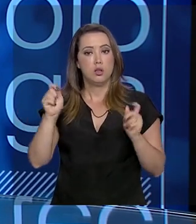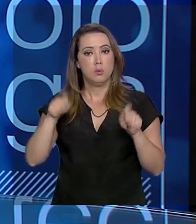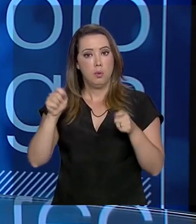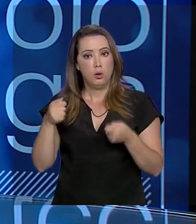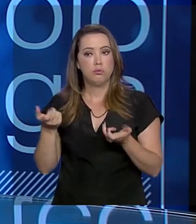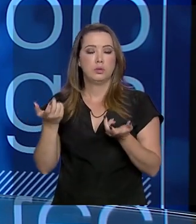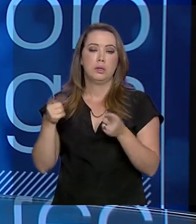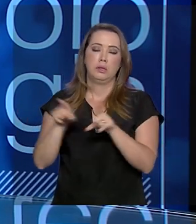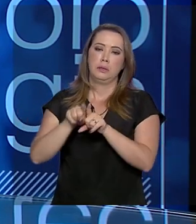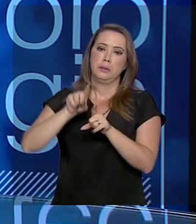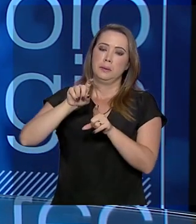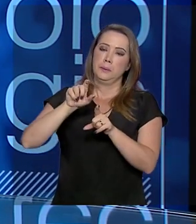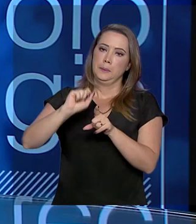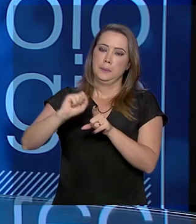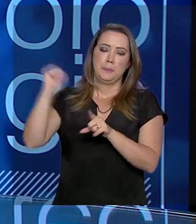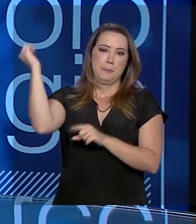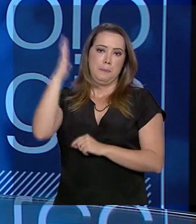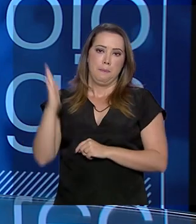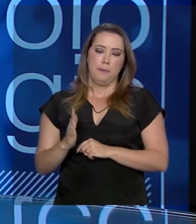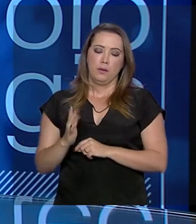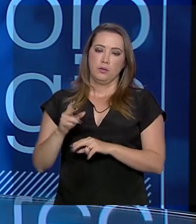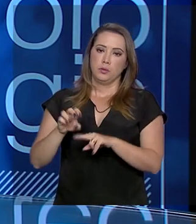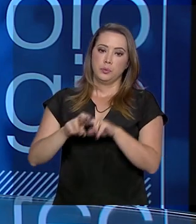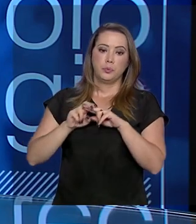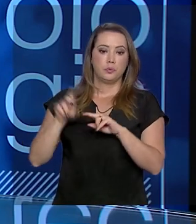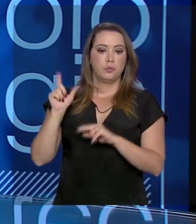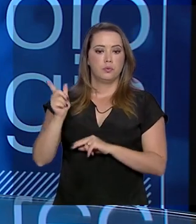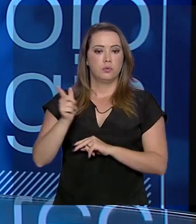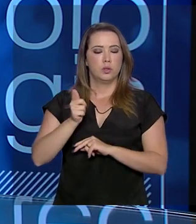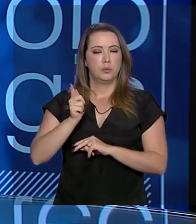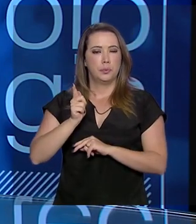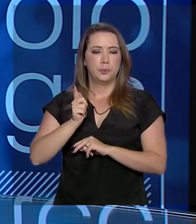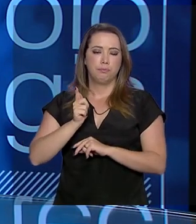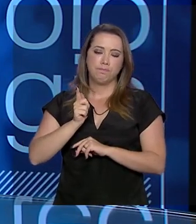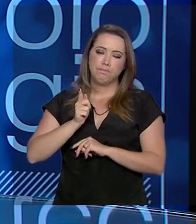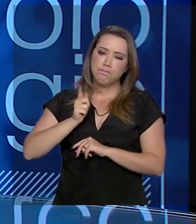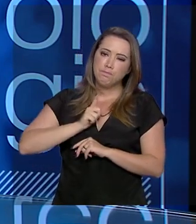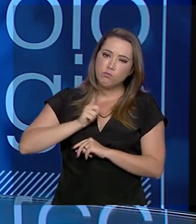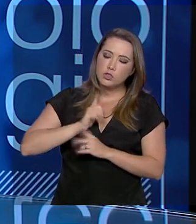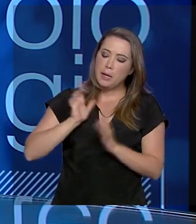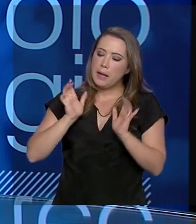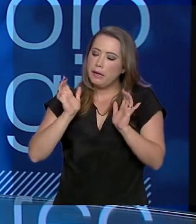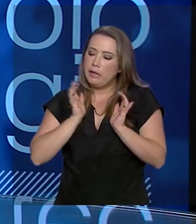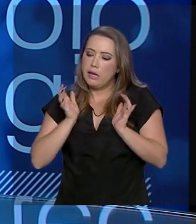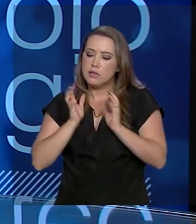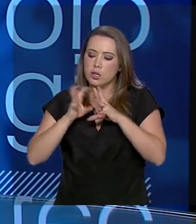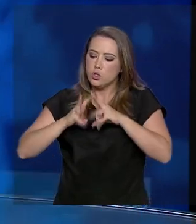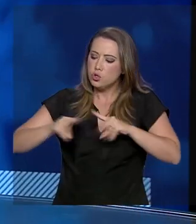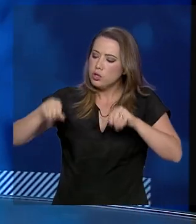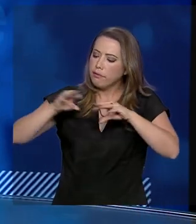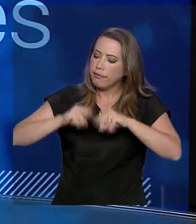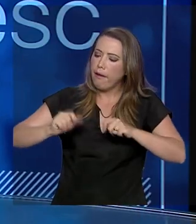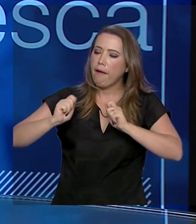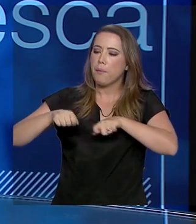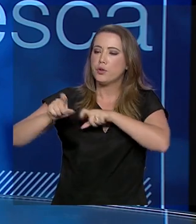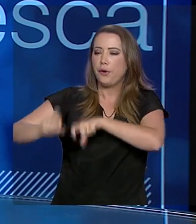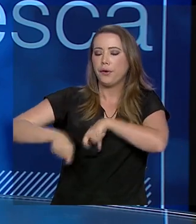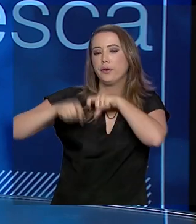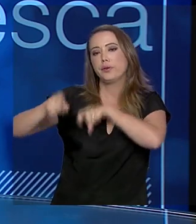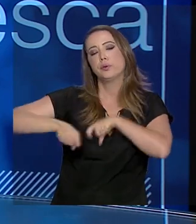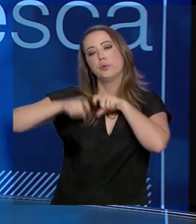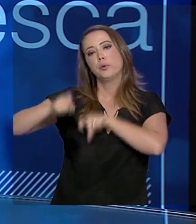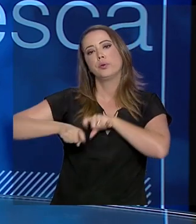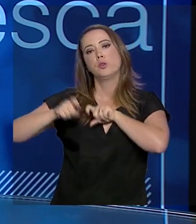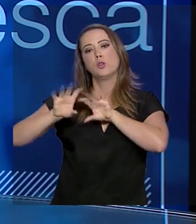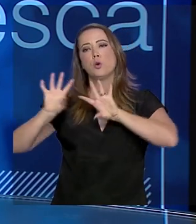durante muito tempo, o Brasil, por ter essa riqueza de terras agricultáveis, por ter uma